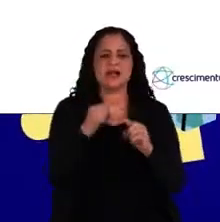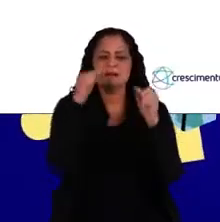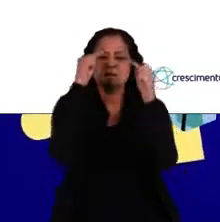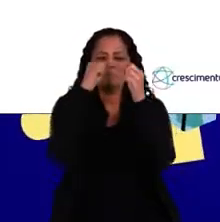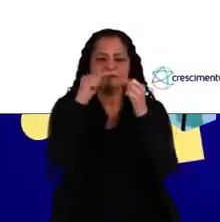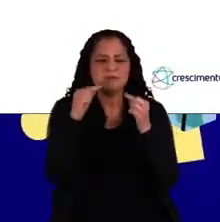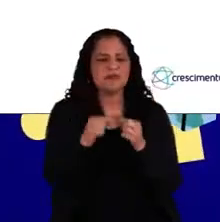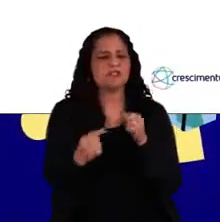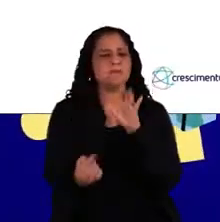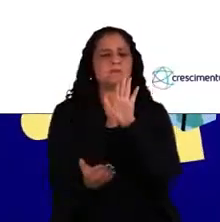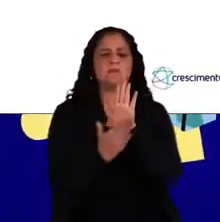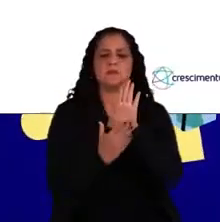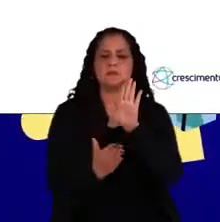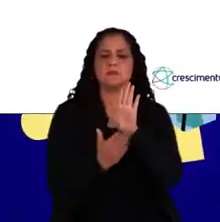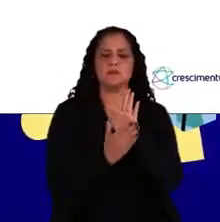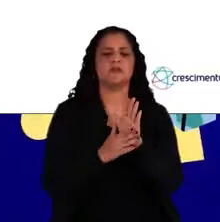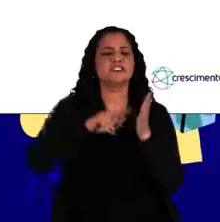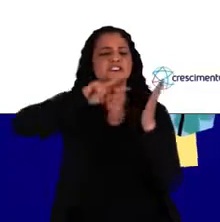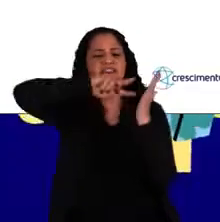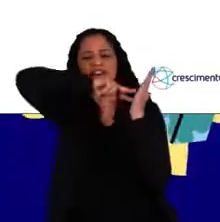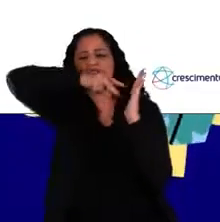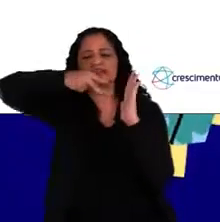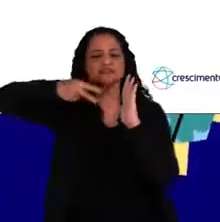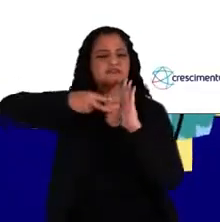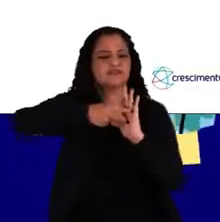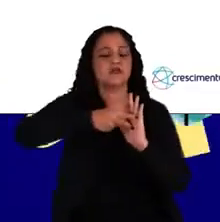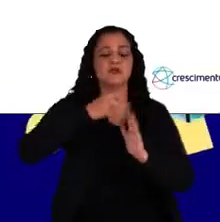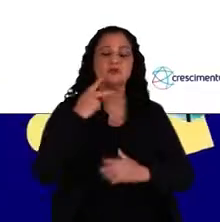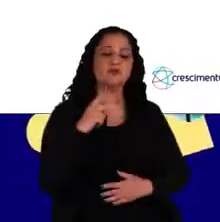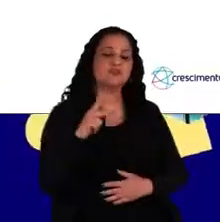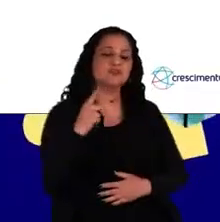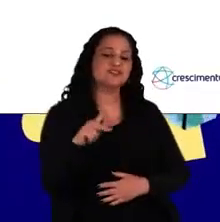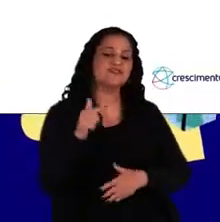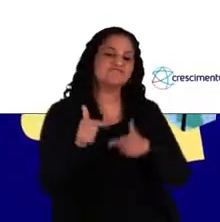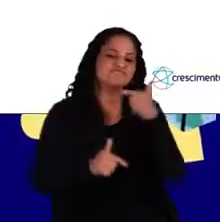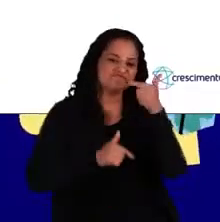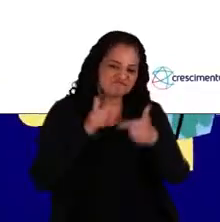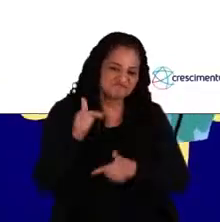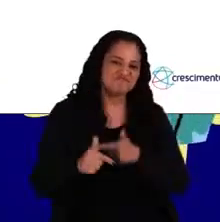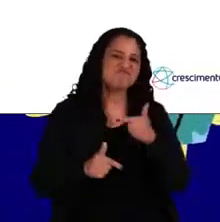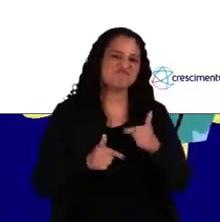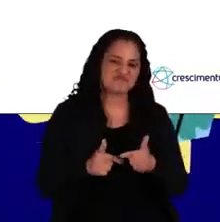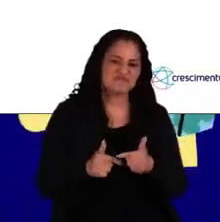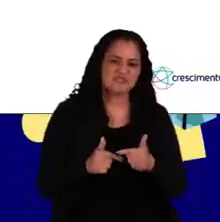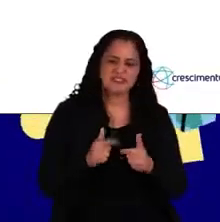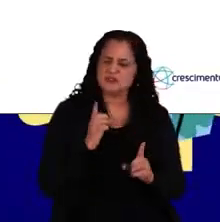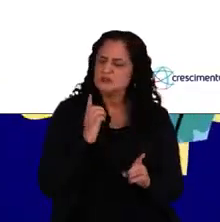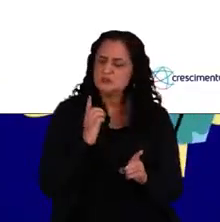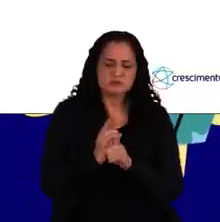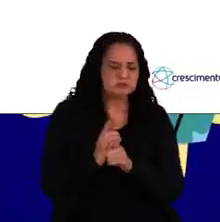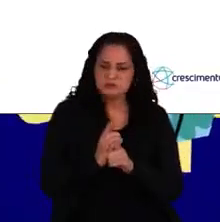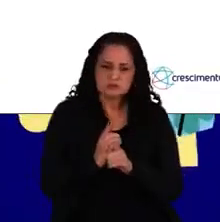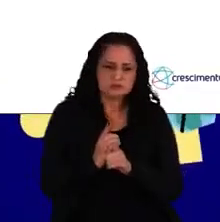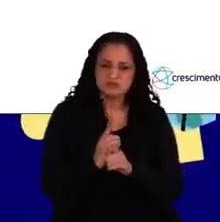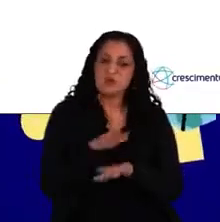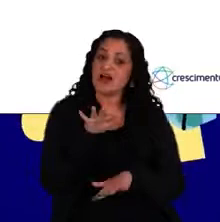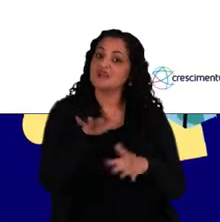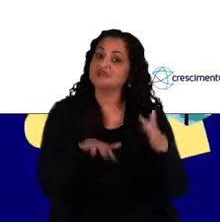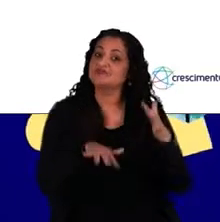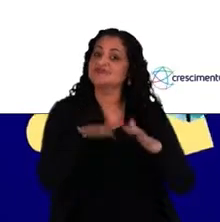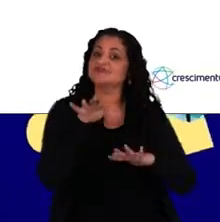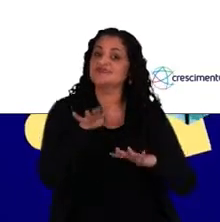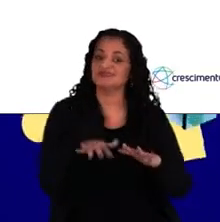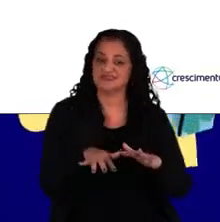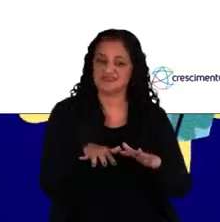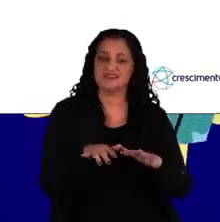sentido, mais propósito, mais significado no seu trabalho. E quando isso não é encontrado, às vezes,